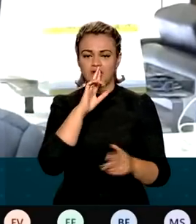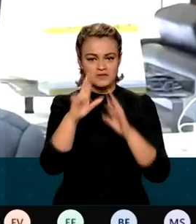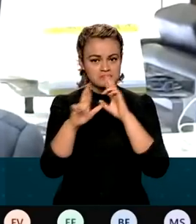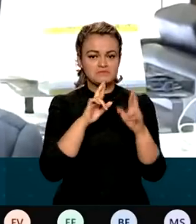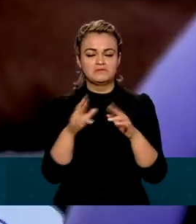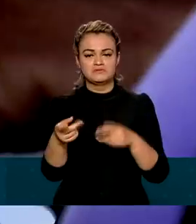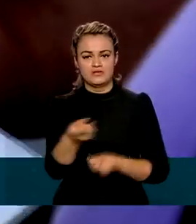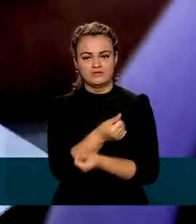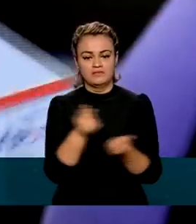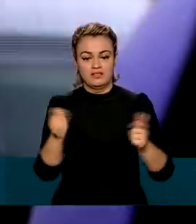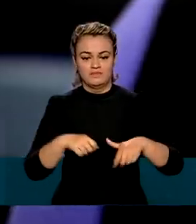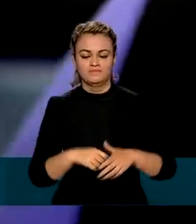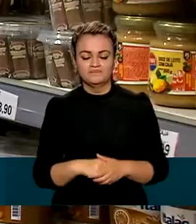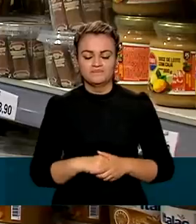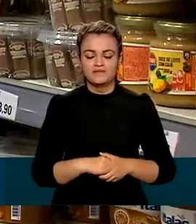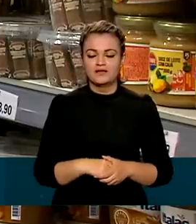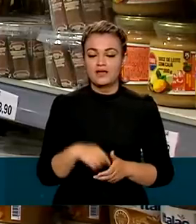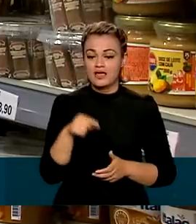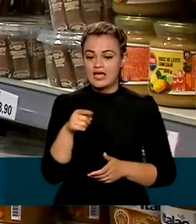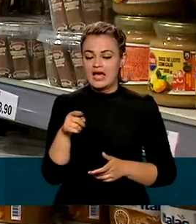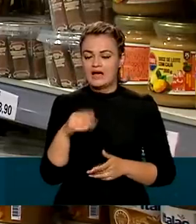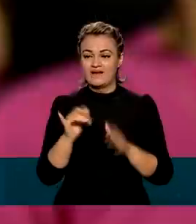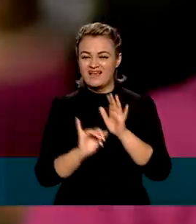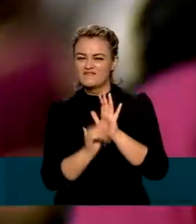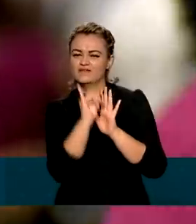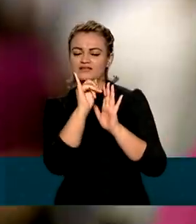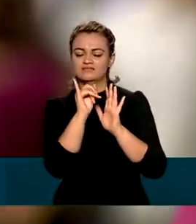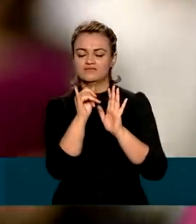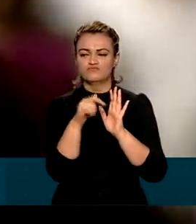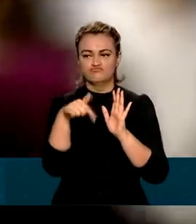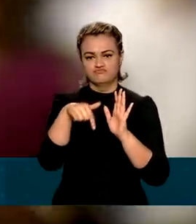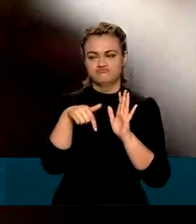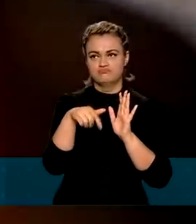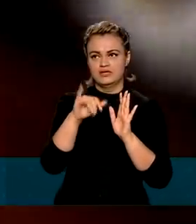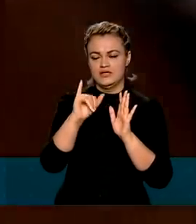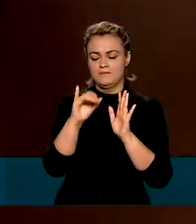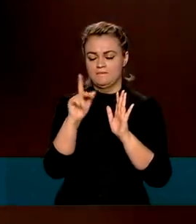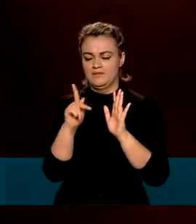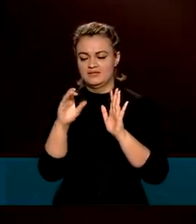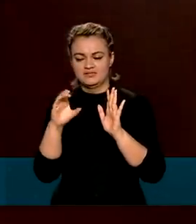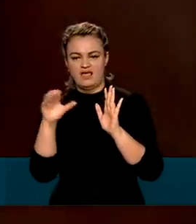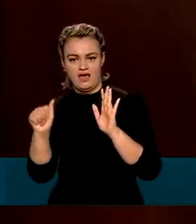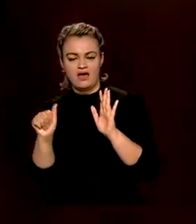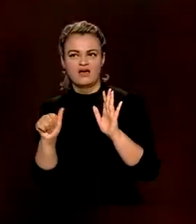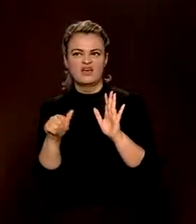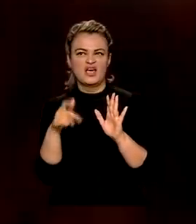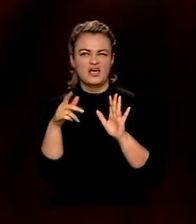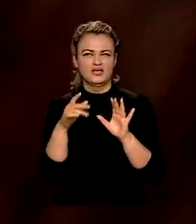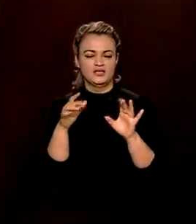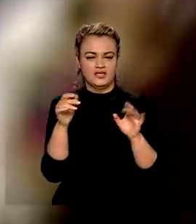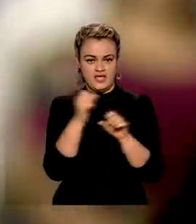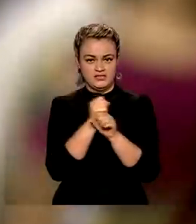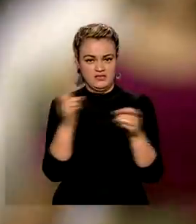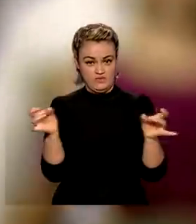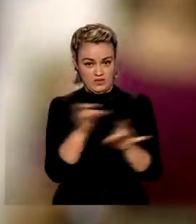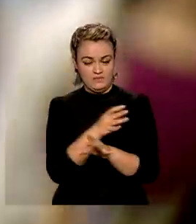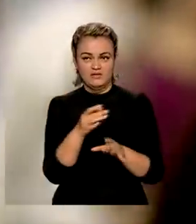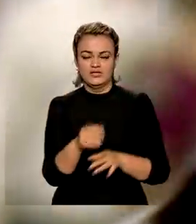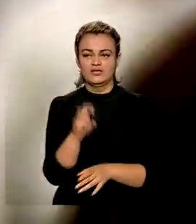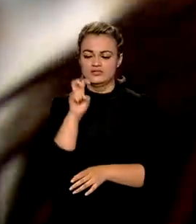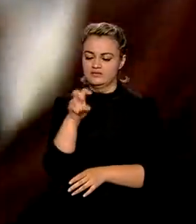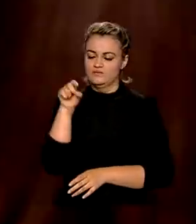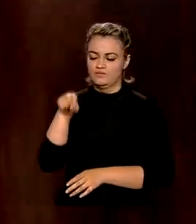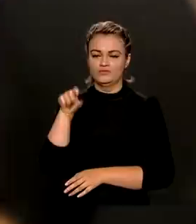econômicos. Já a projeção para a inflação oficial do país, o IPCA, é de fechar 2021 em 5